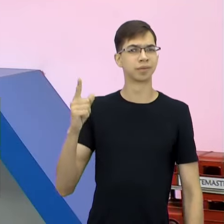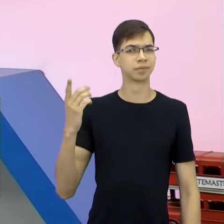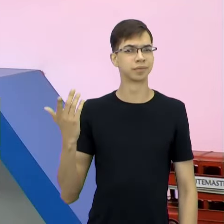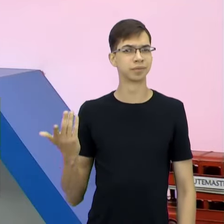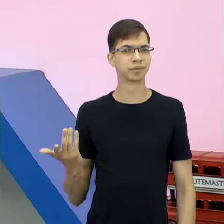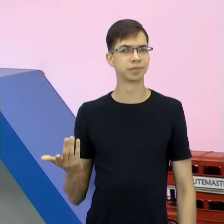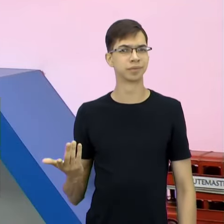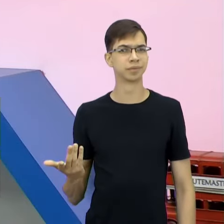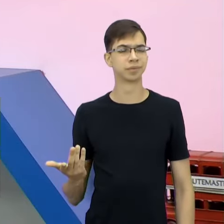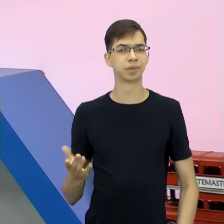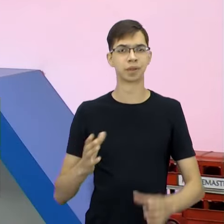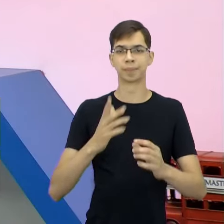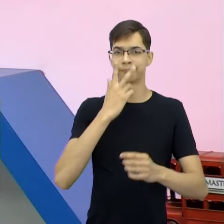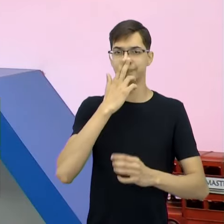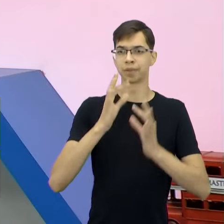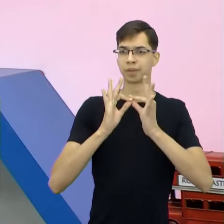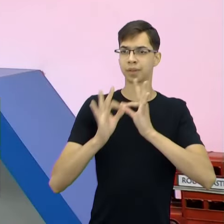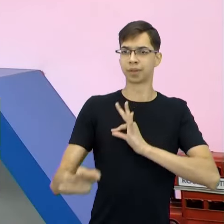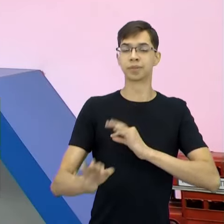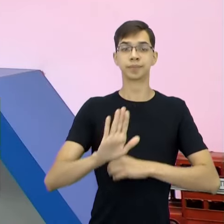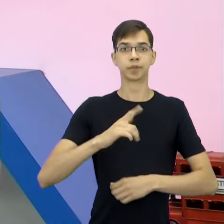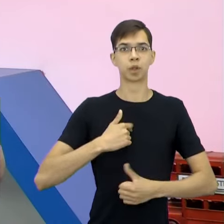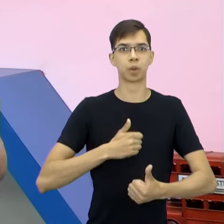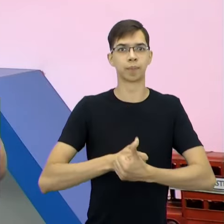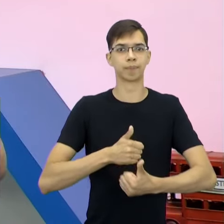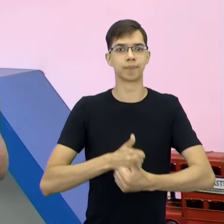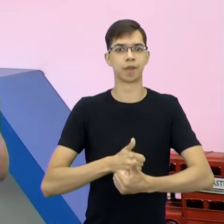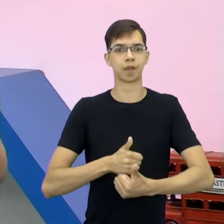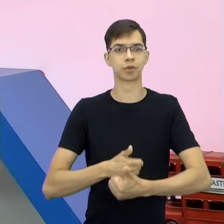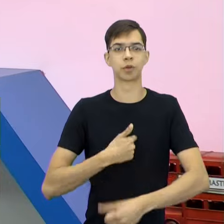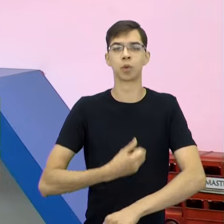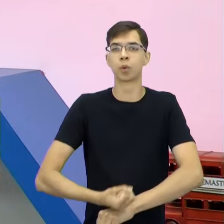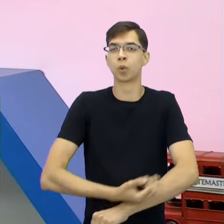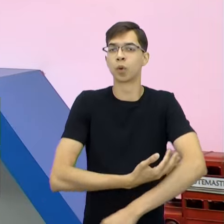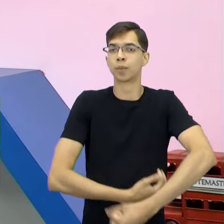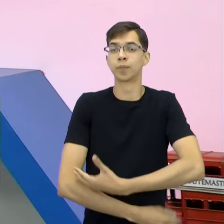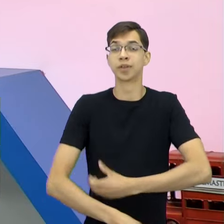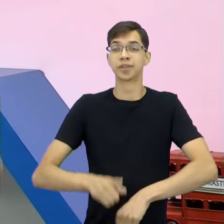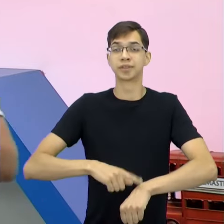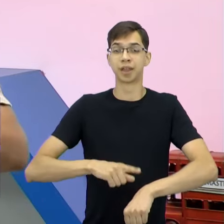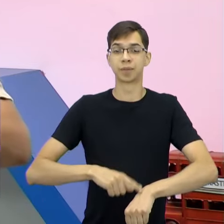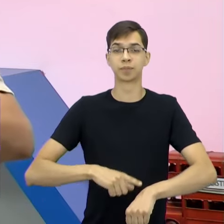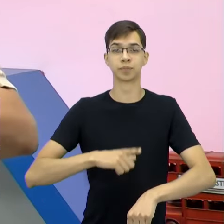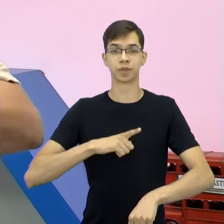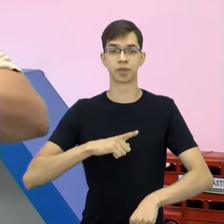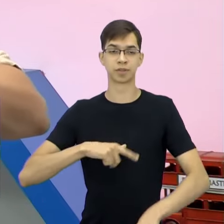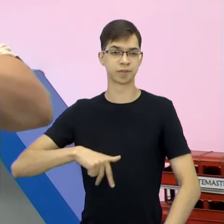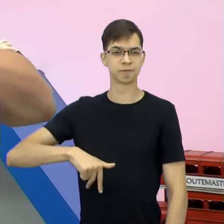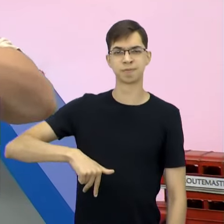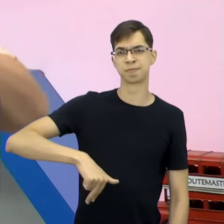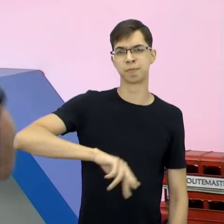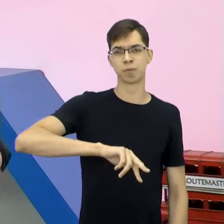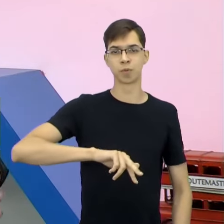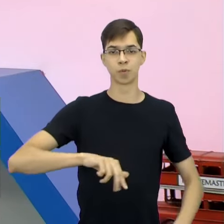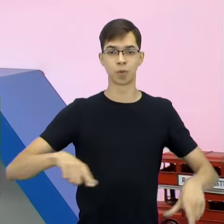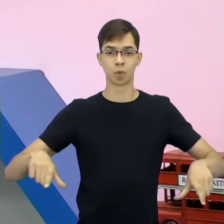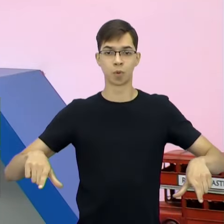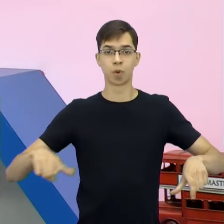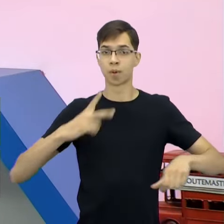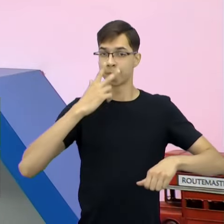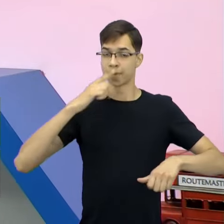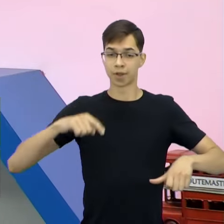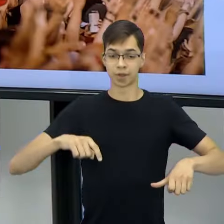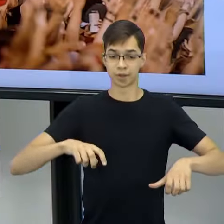perto e, assim, emocionante. Aquela hora do gol, o estádio, ele treme.